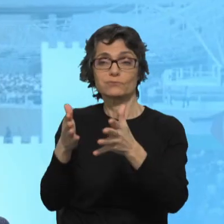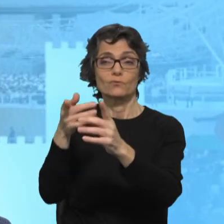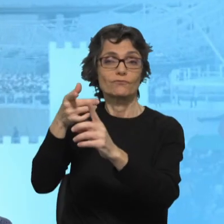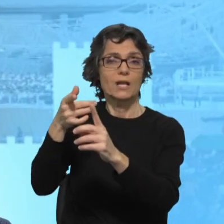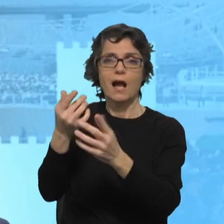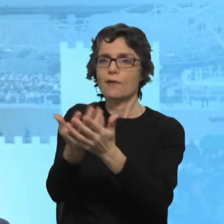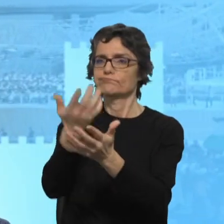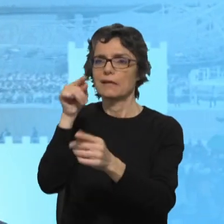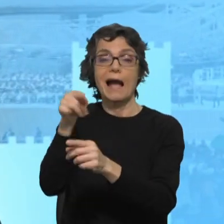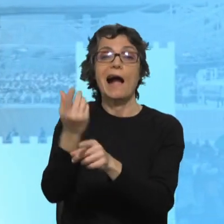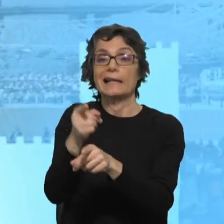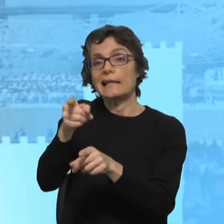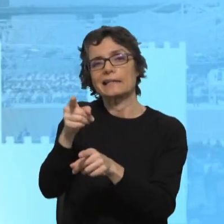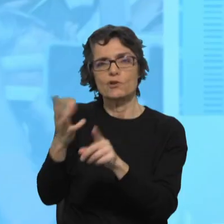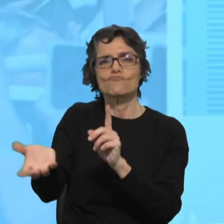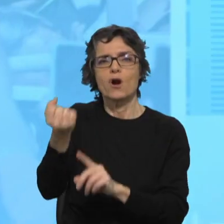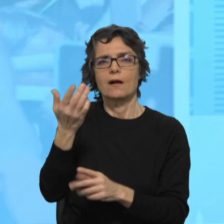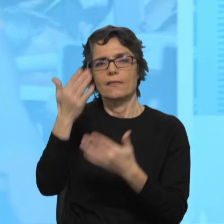continuação, ela depende